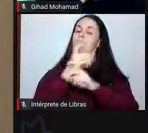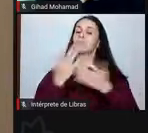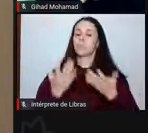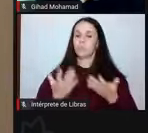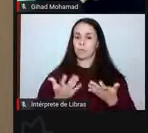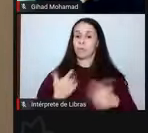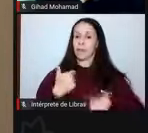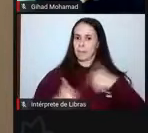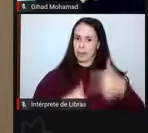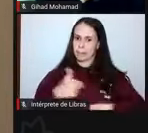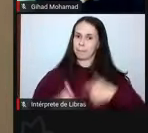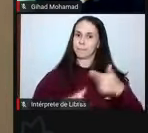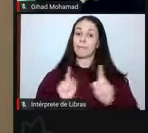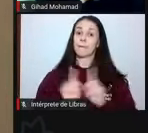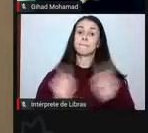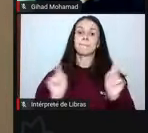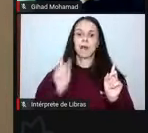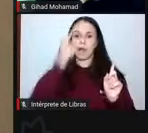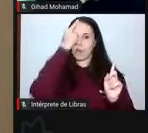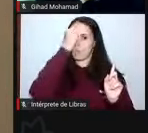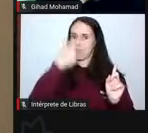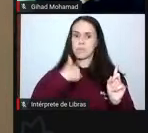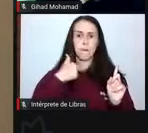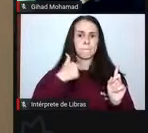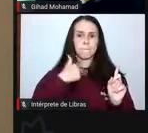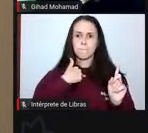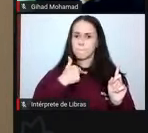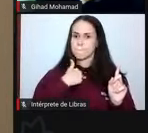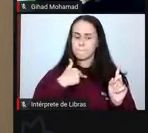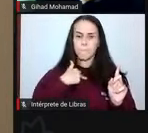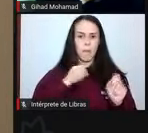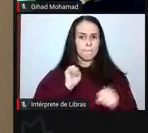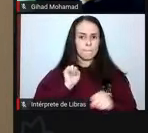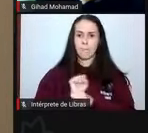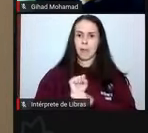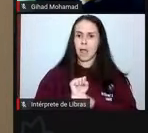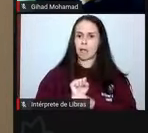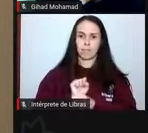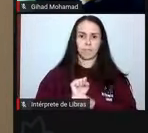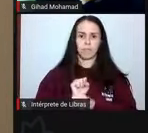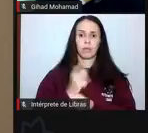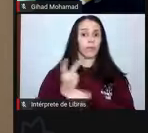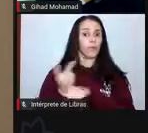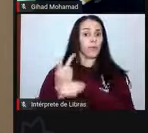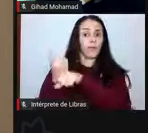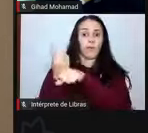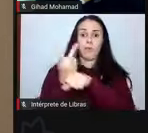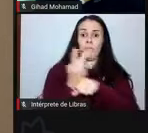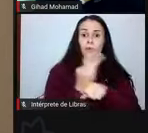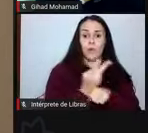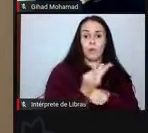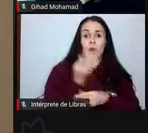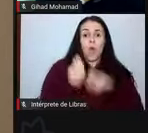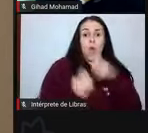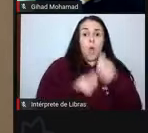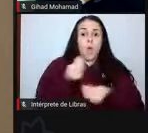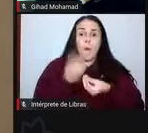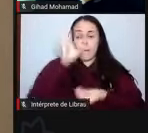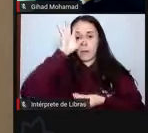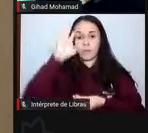mas a universidade não se curva, a universidade não se dobra, ela está procurando os caminhos, porque tem